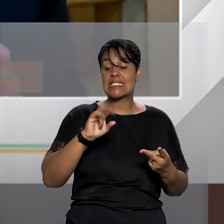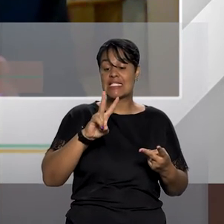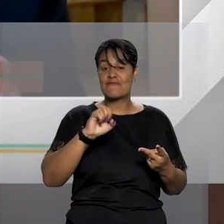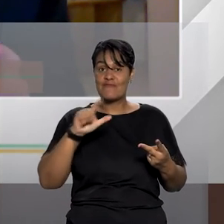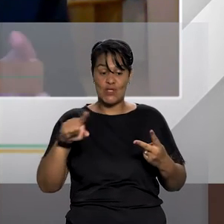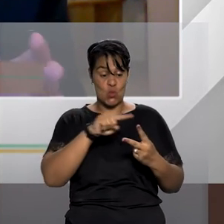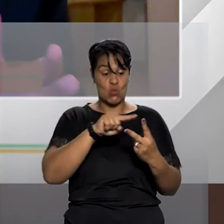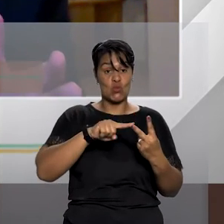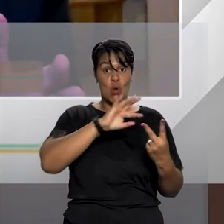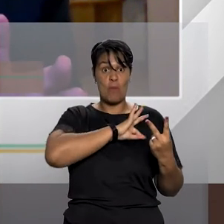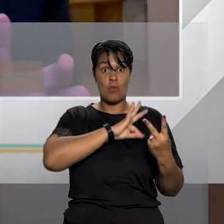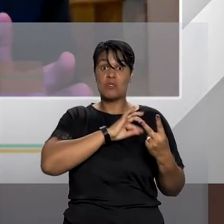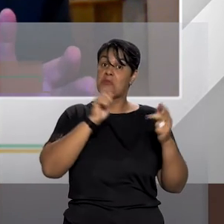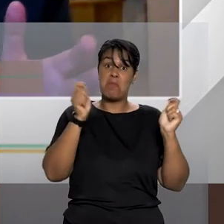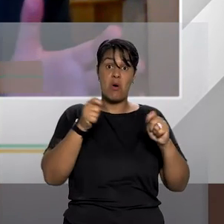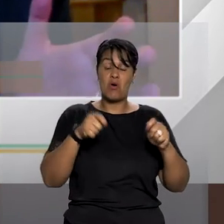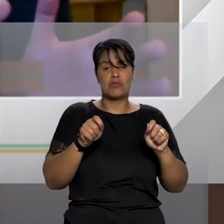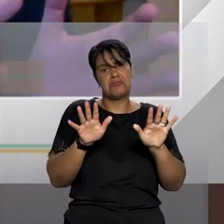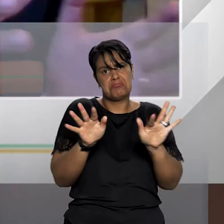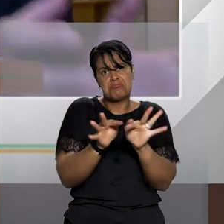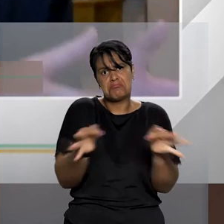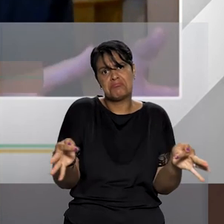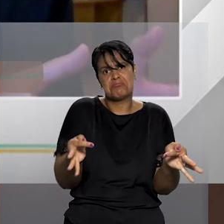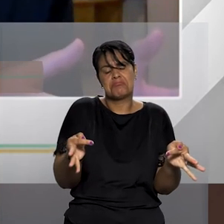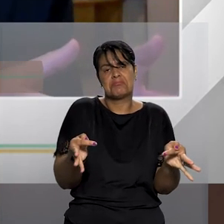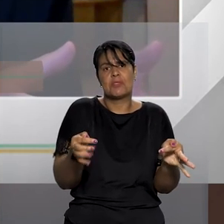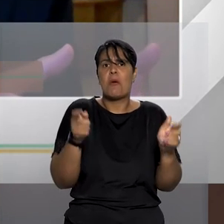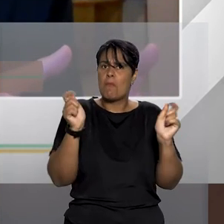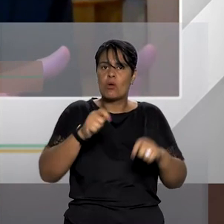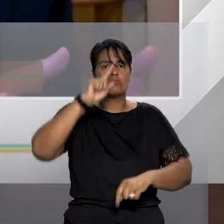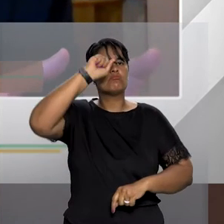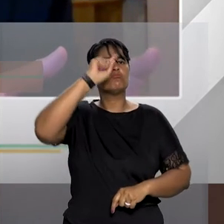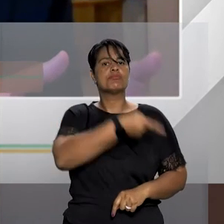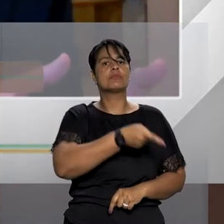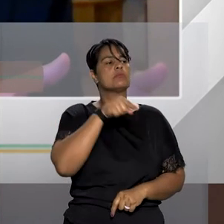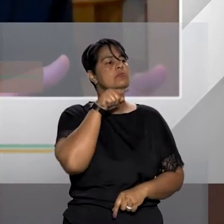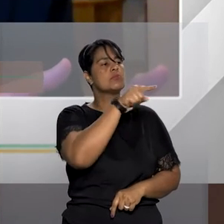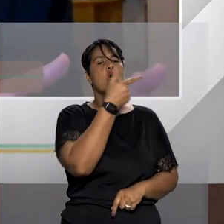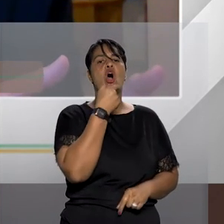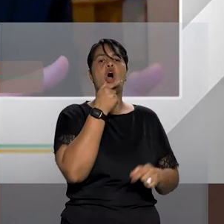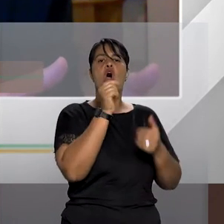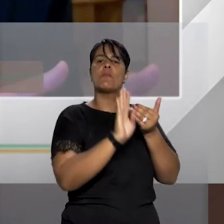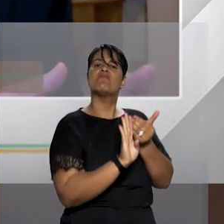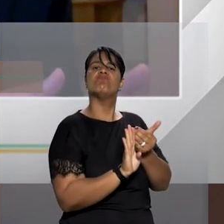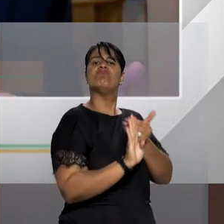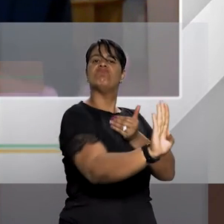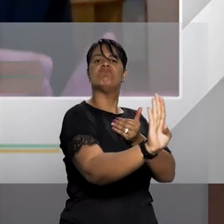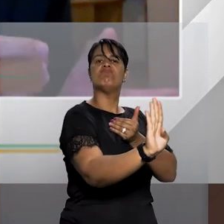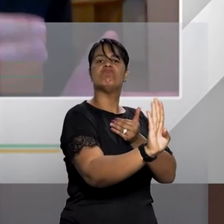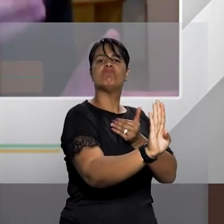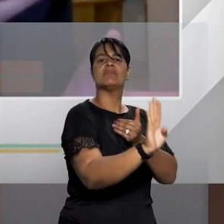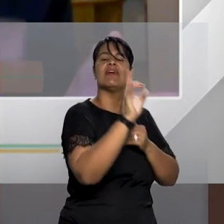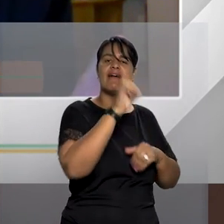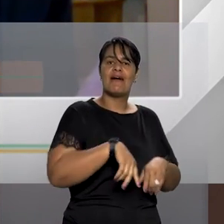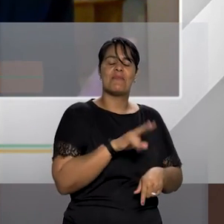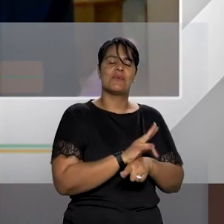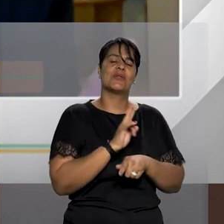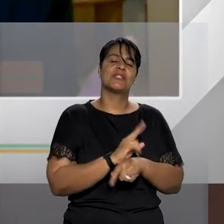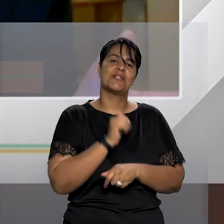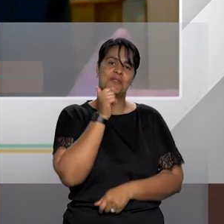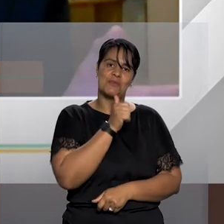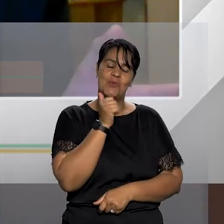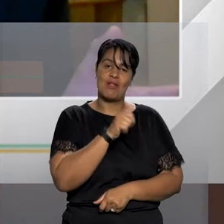forma precária e provisória determinar uma ordem de proteção àquela mulher e que vai ser